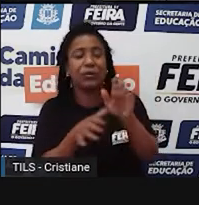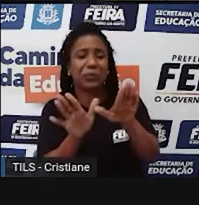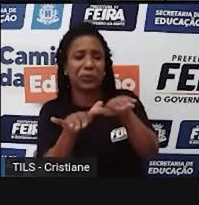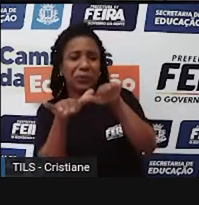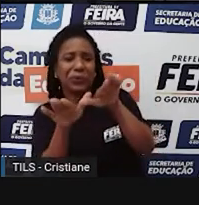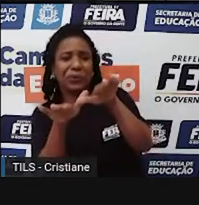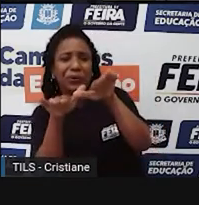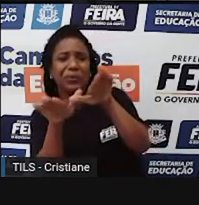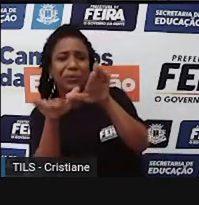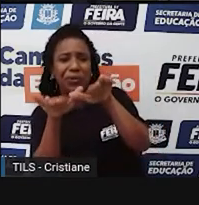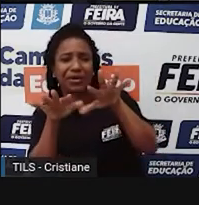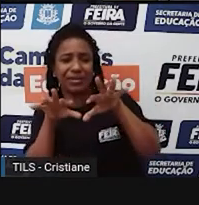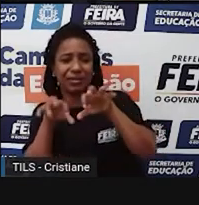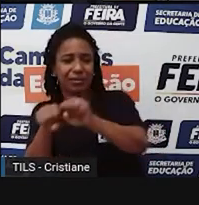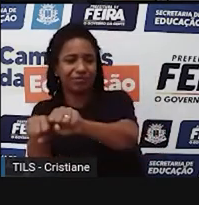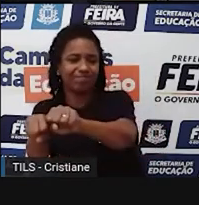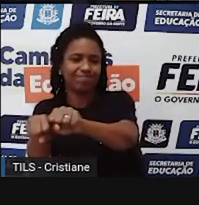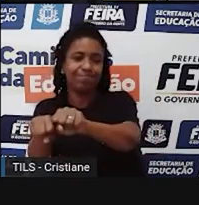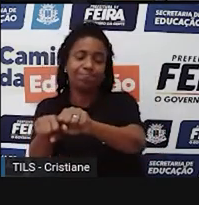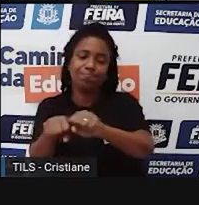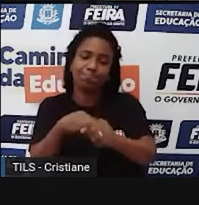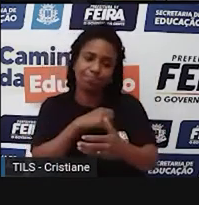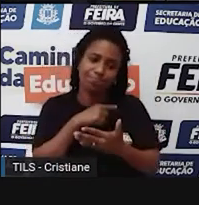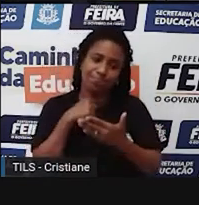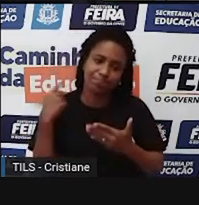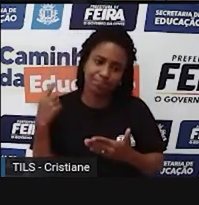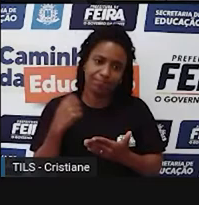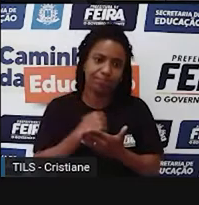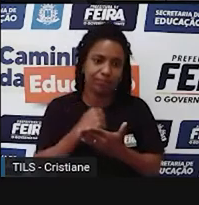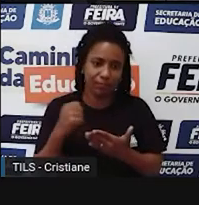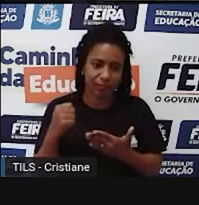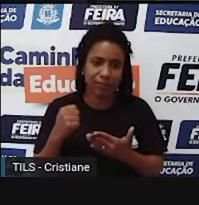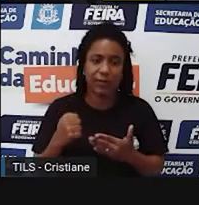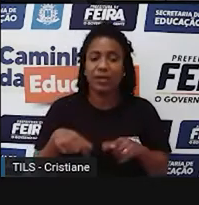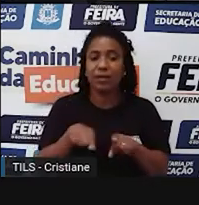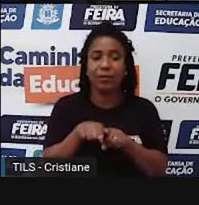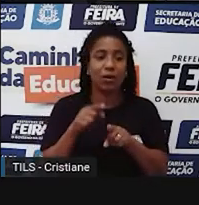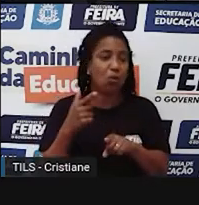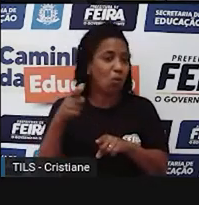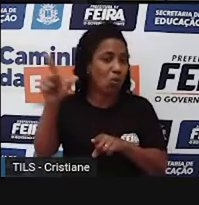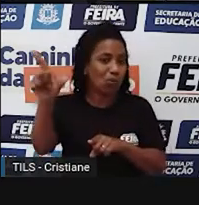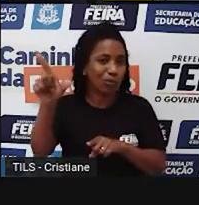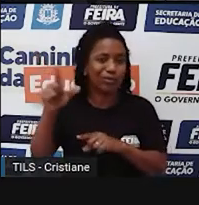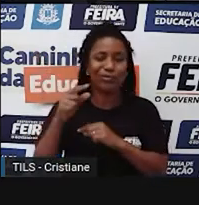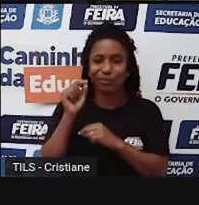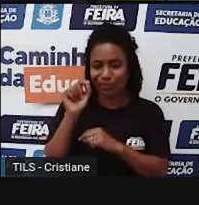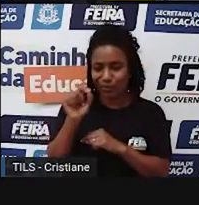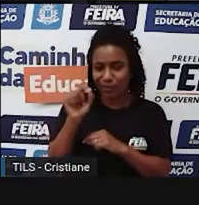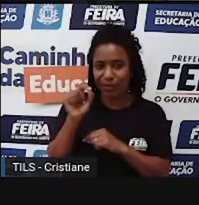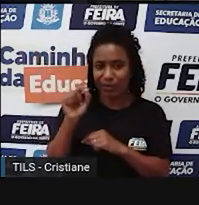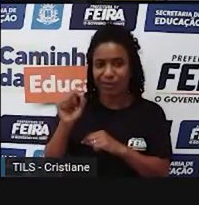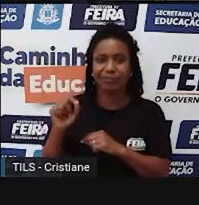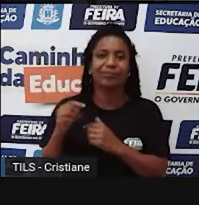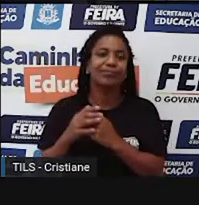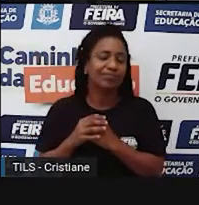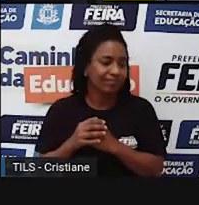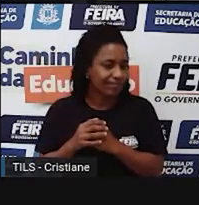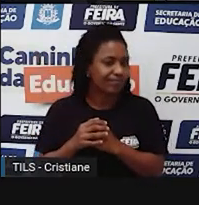também que o trabalho humano vem modificando muito é a questão, né? Da natureza, que joga